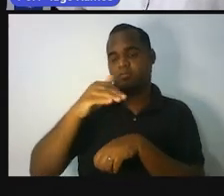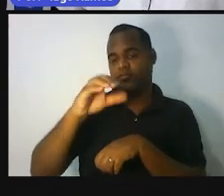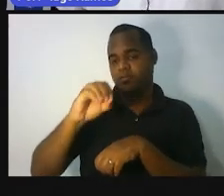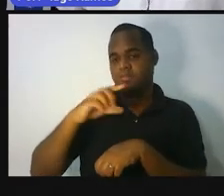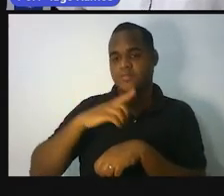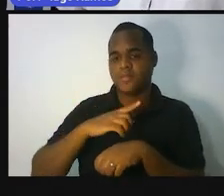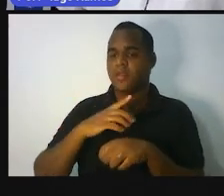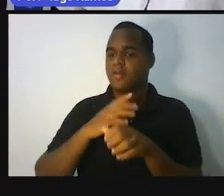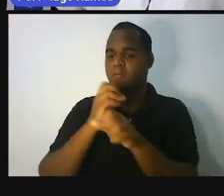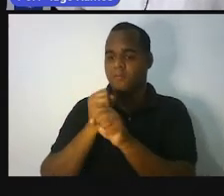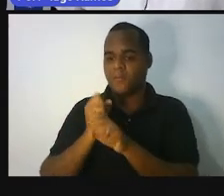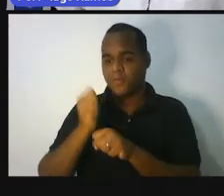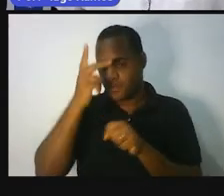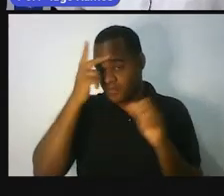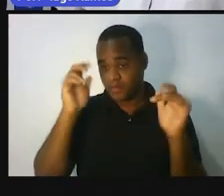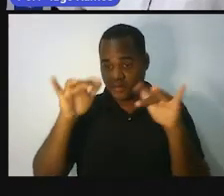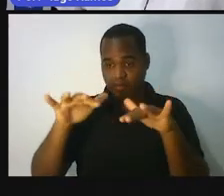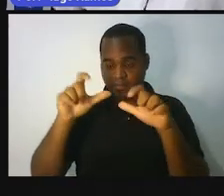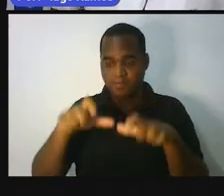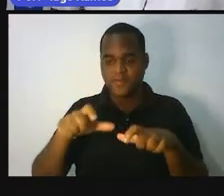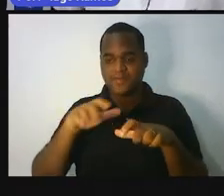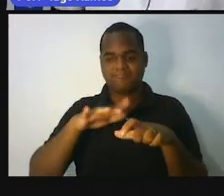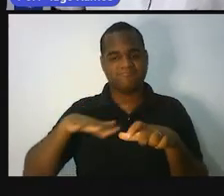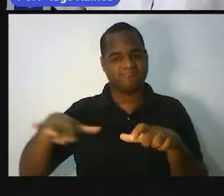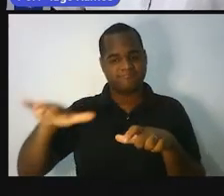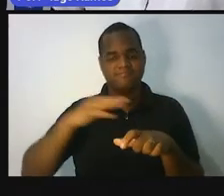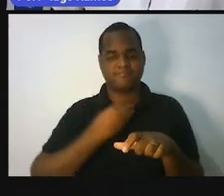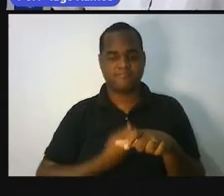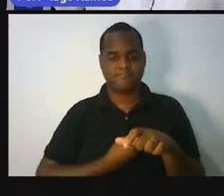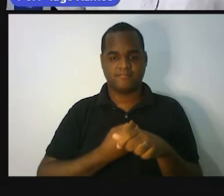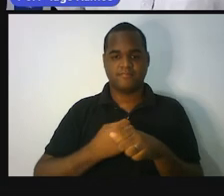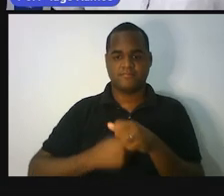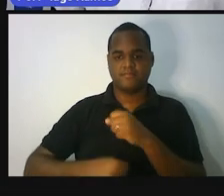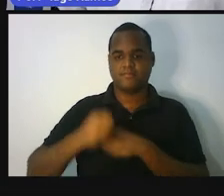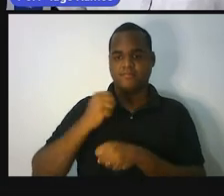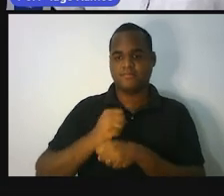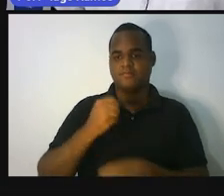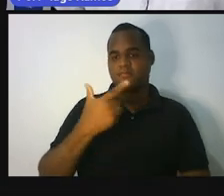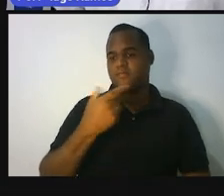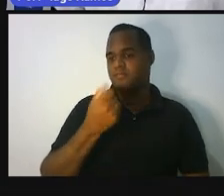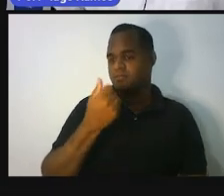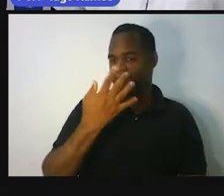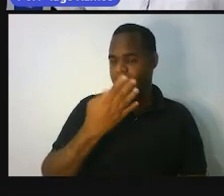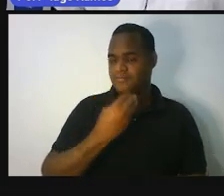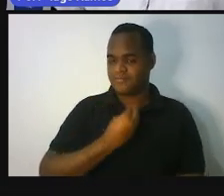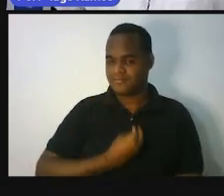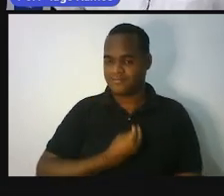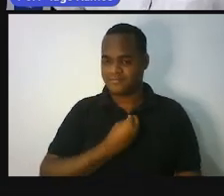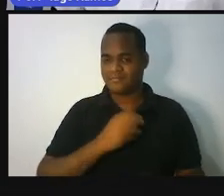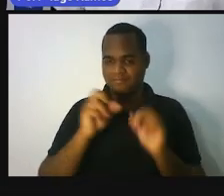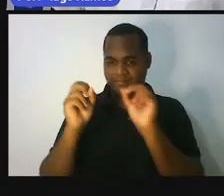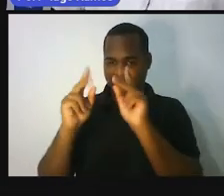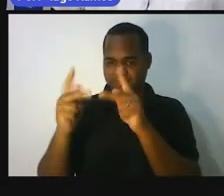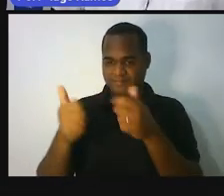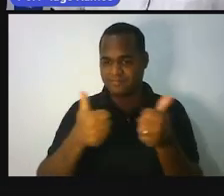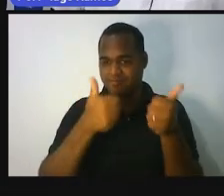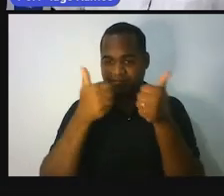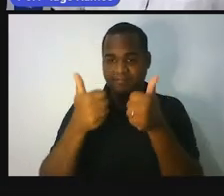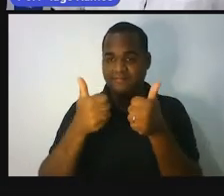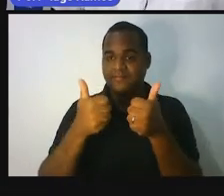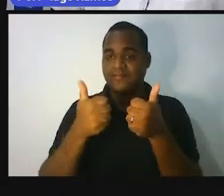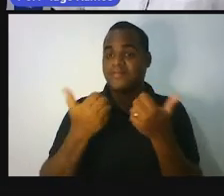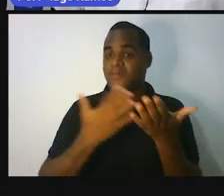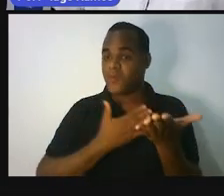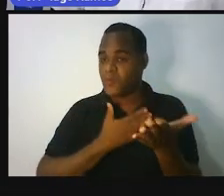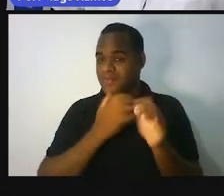populosos da África em 2014. Belezinha? Será que você gostou